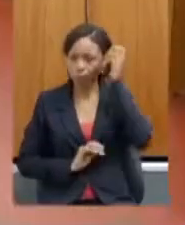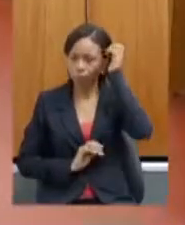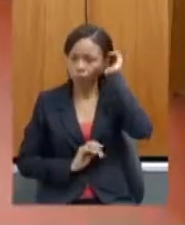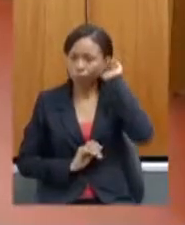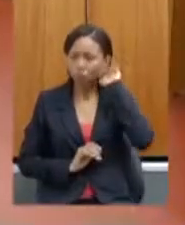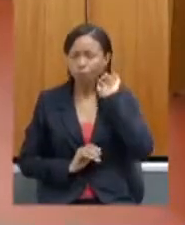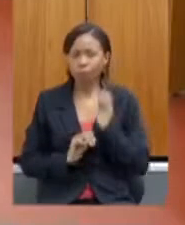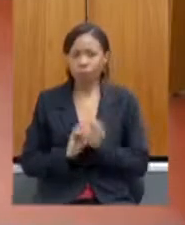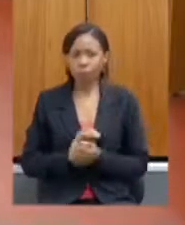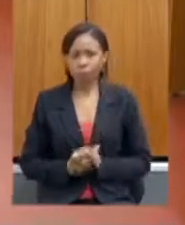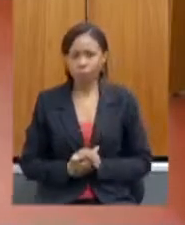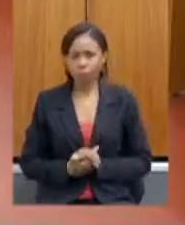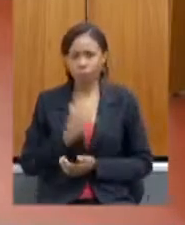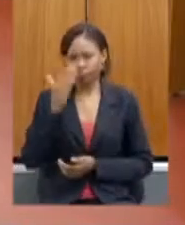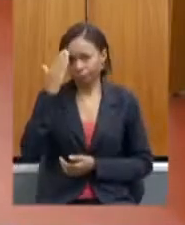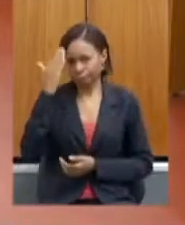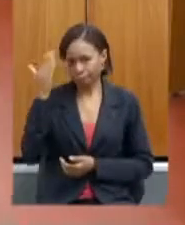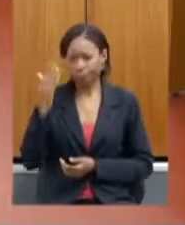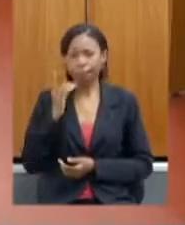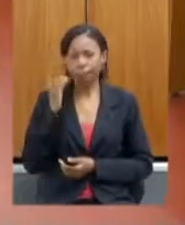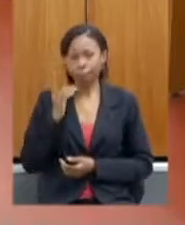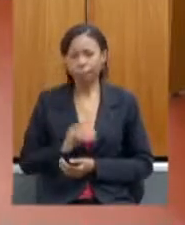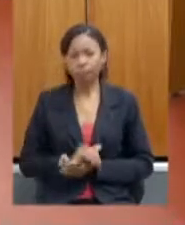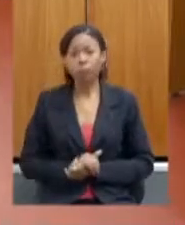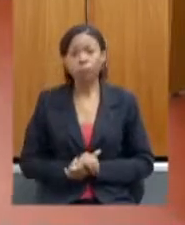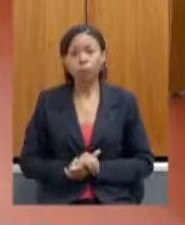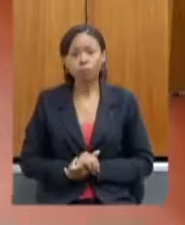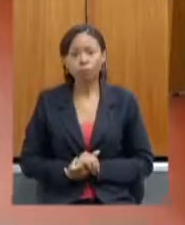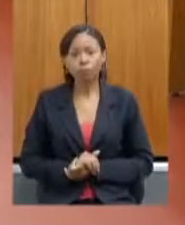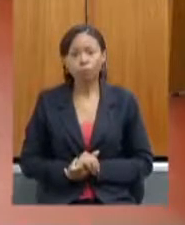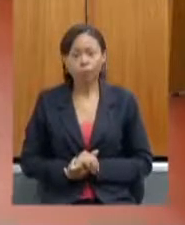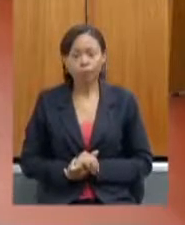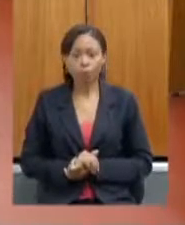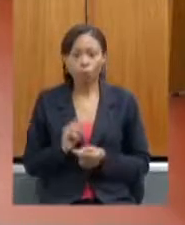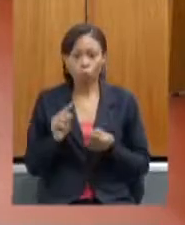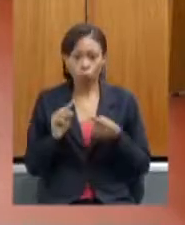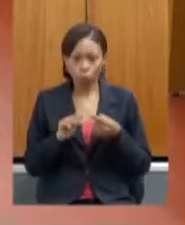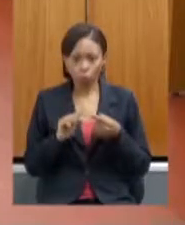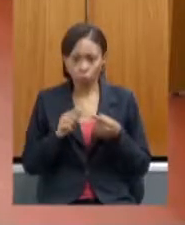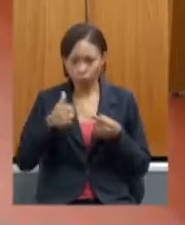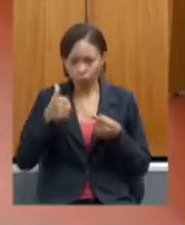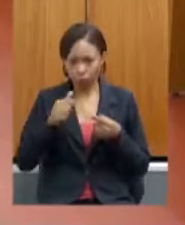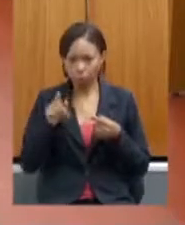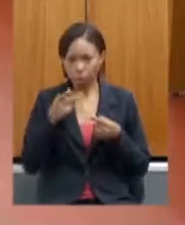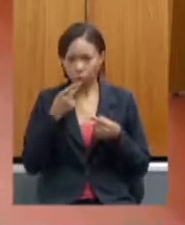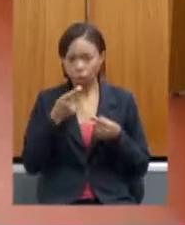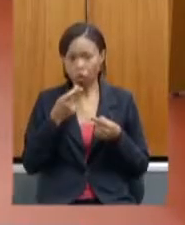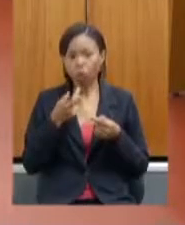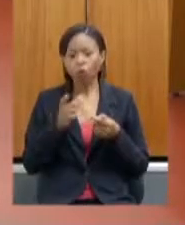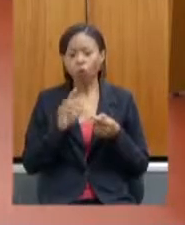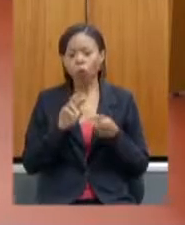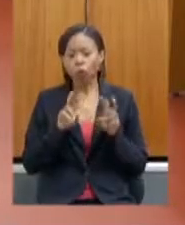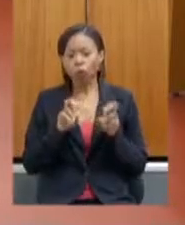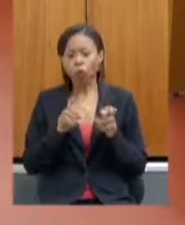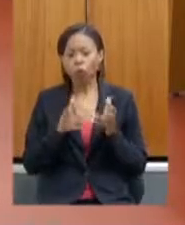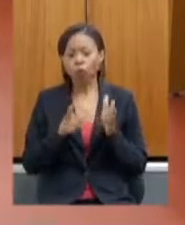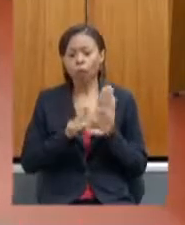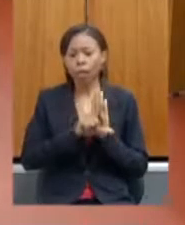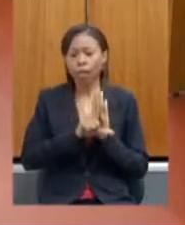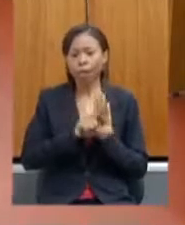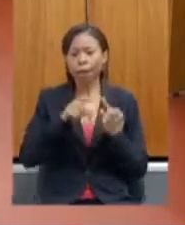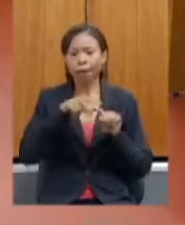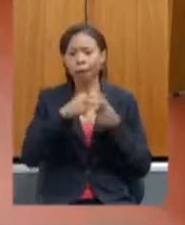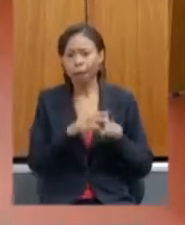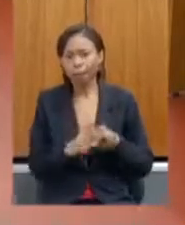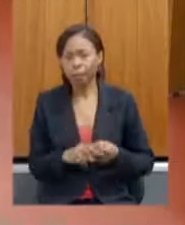obrigada deputado em relação ao primeiro ponto que o senhor levantou a confecção dos regulamentos um dos motivos pelos